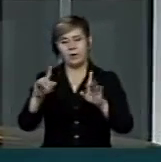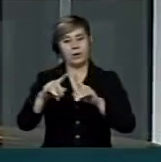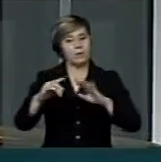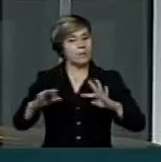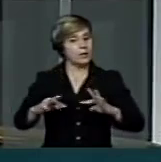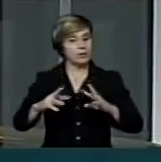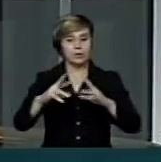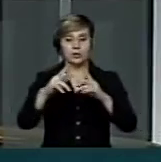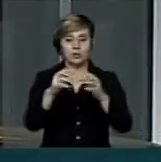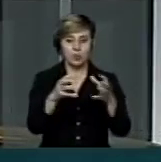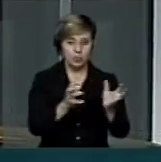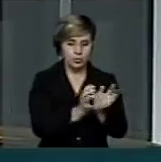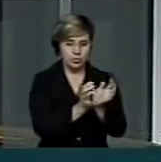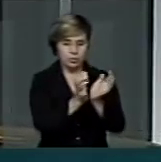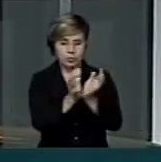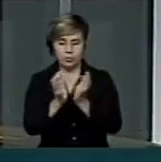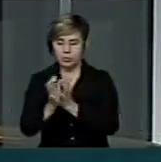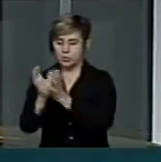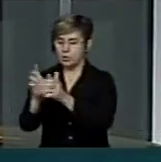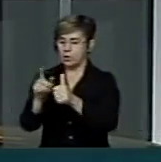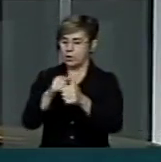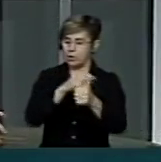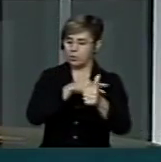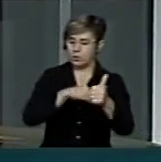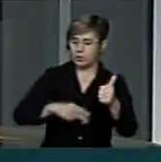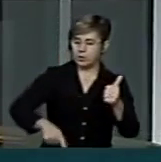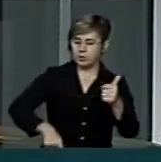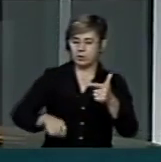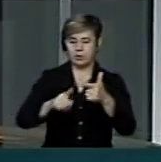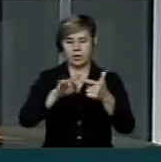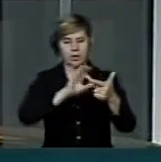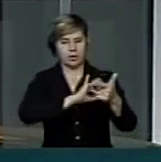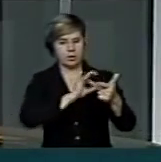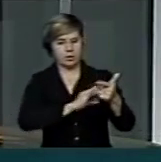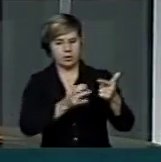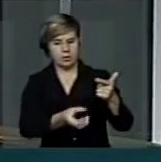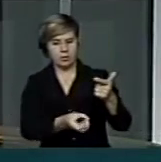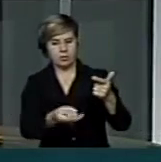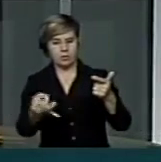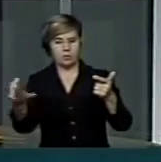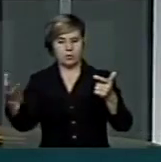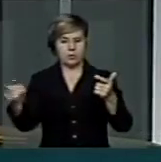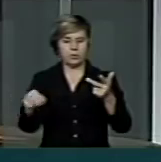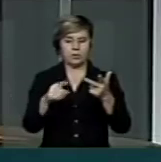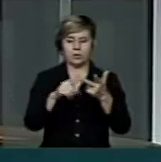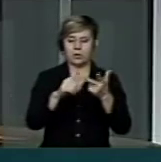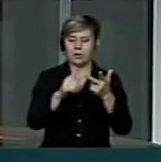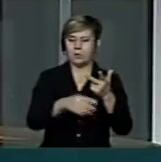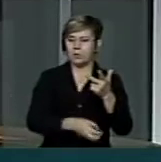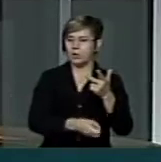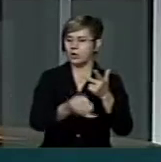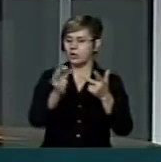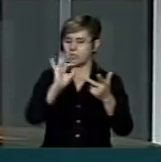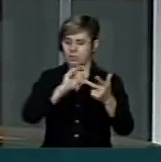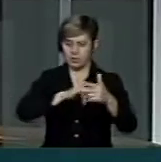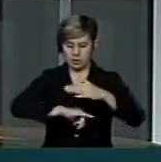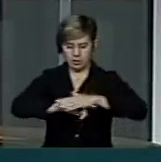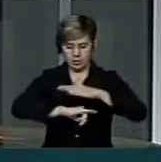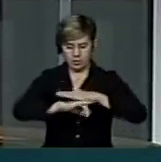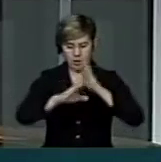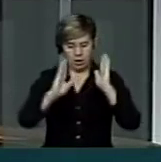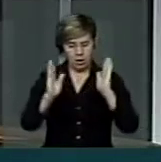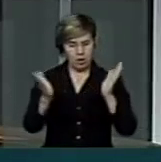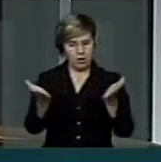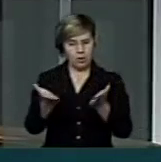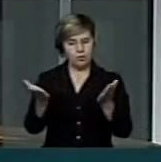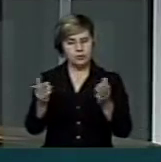nós tenhamos tanto o Ministério Público como as nossas polícias e também as outras instituições que hoje